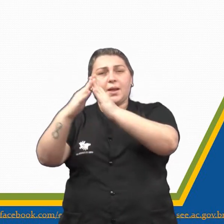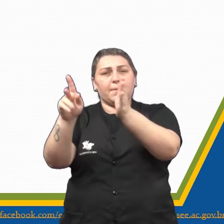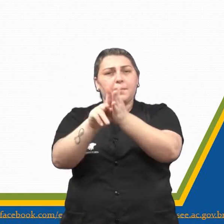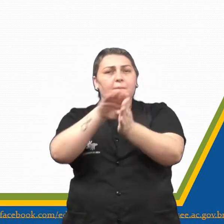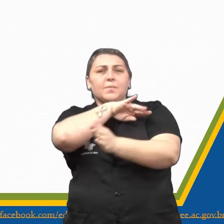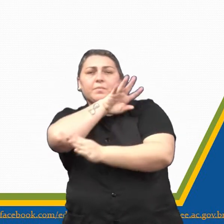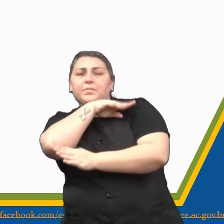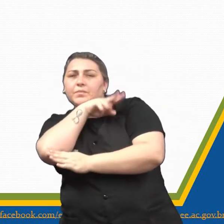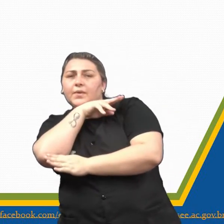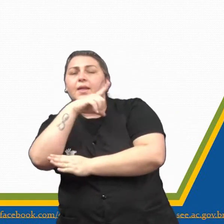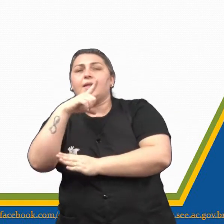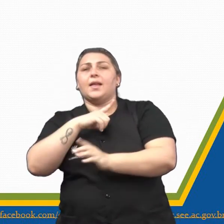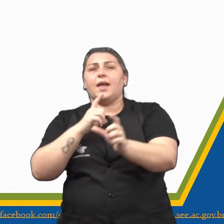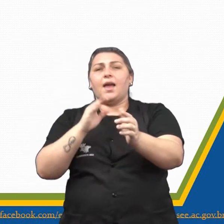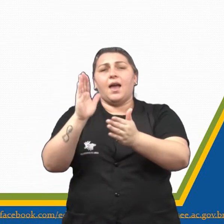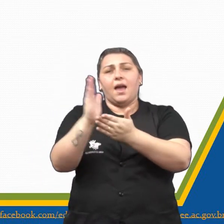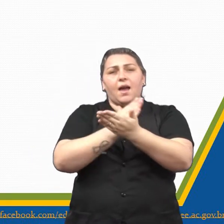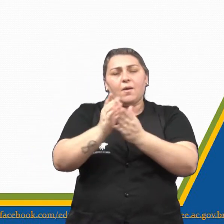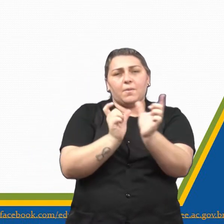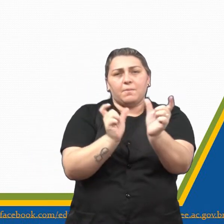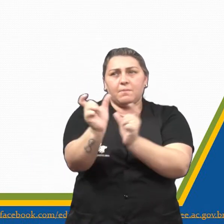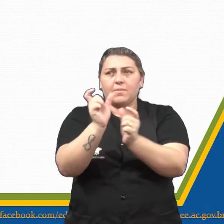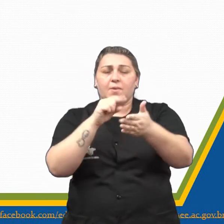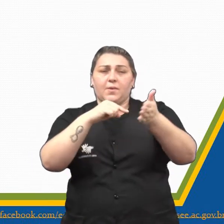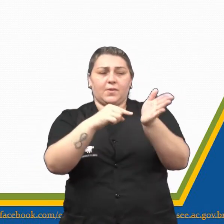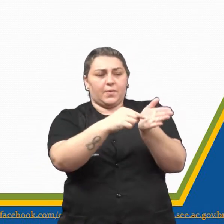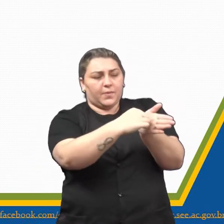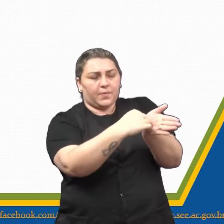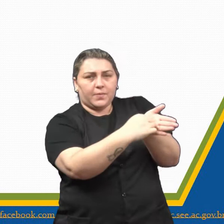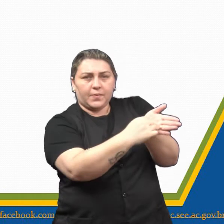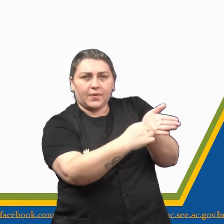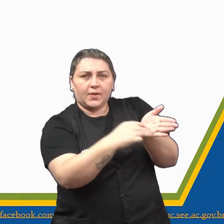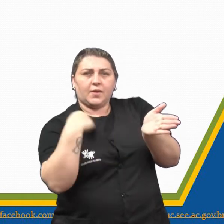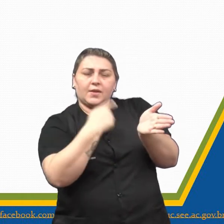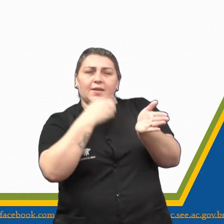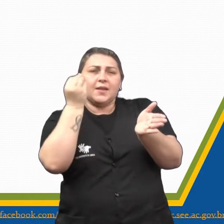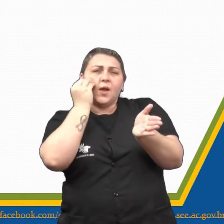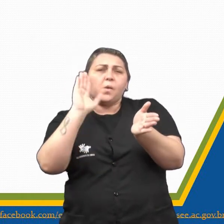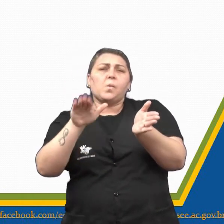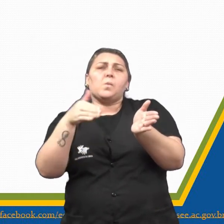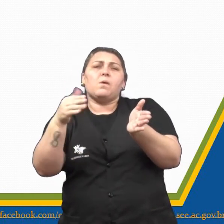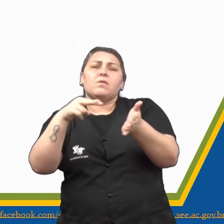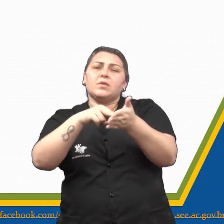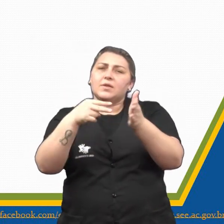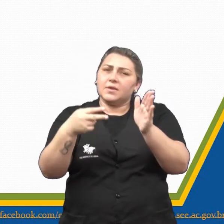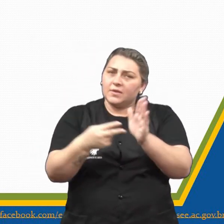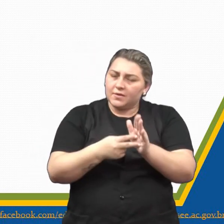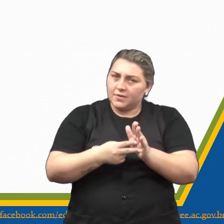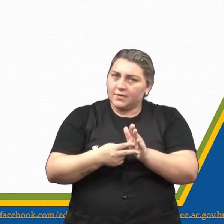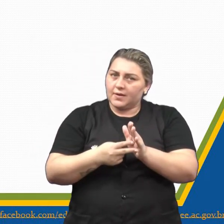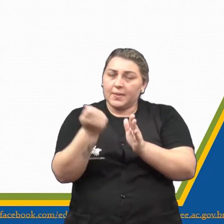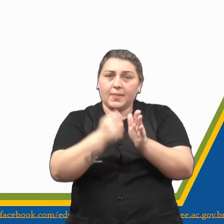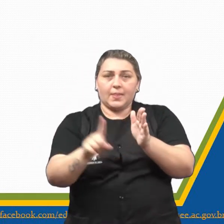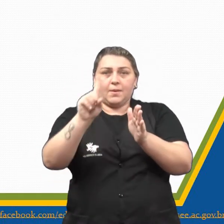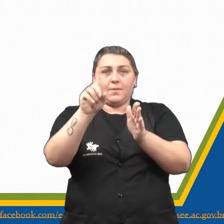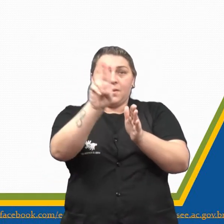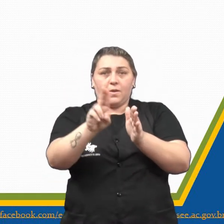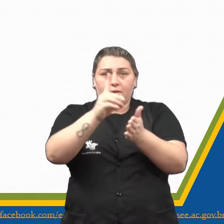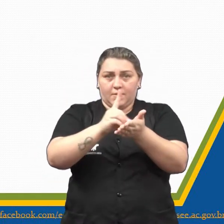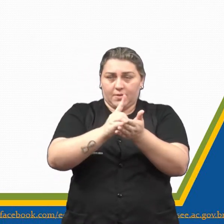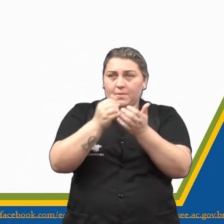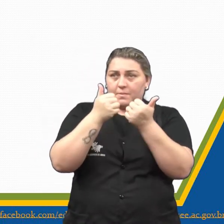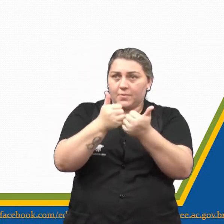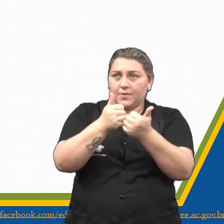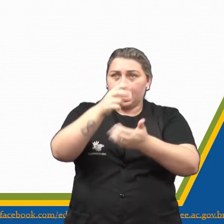nós temos aí algumas palavras que estão aí grifadas e a gente vai tentar saber qual o significado dela sem o auxílio do dicionário, tá bom?